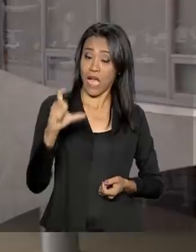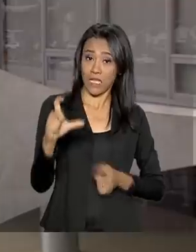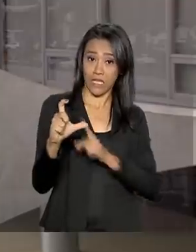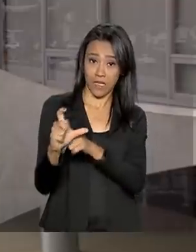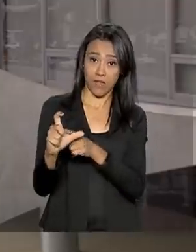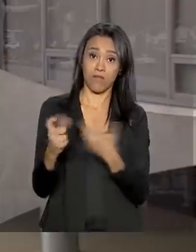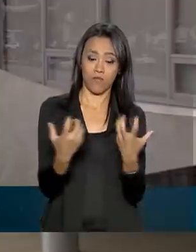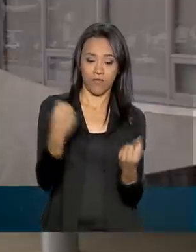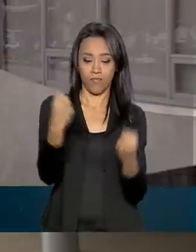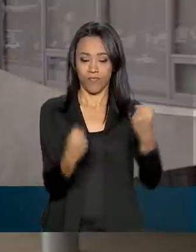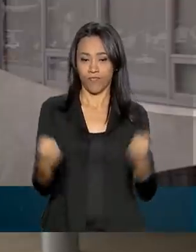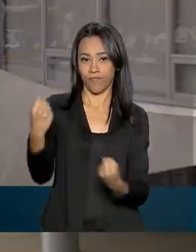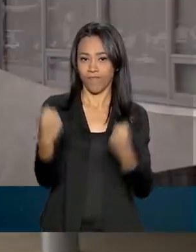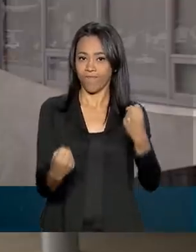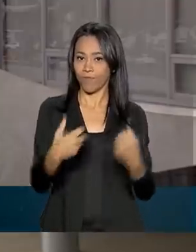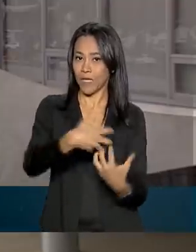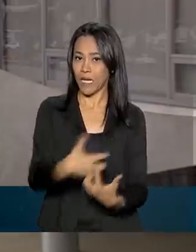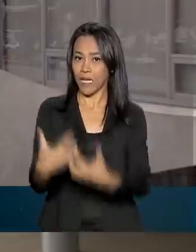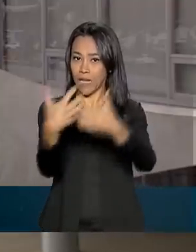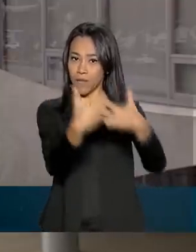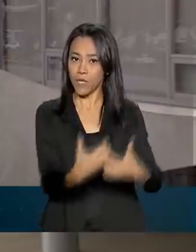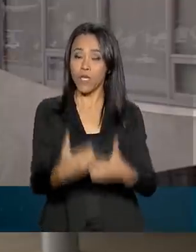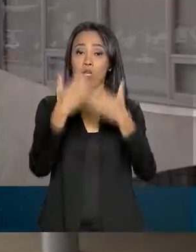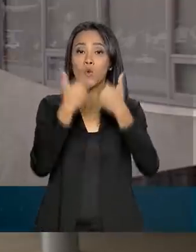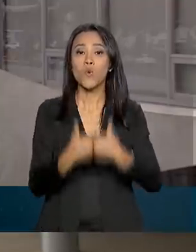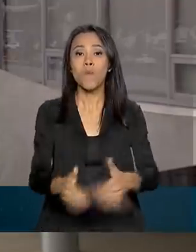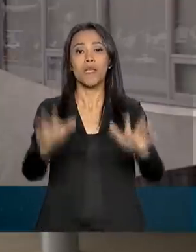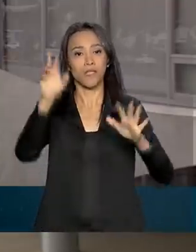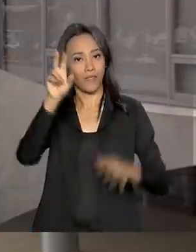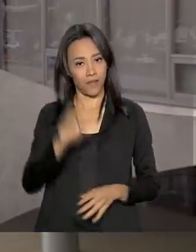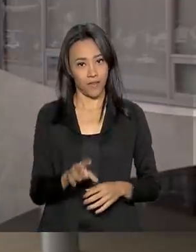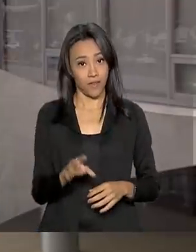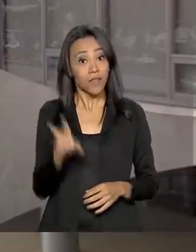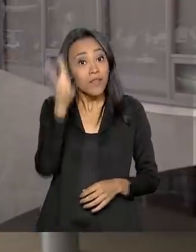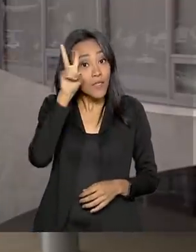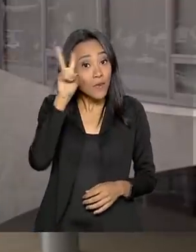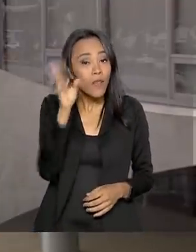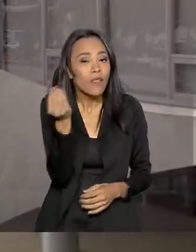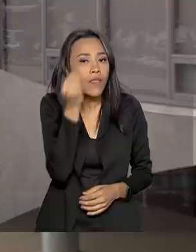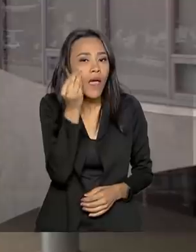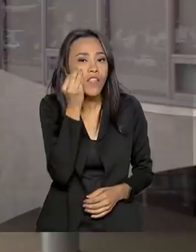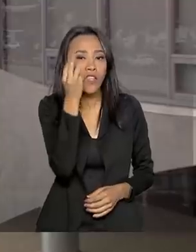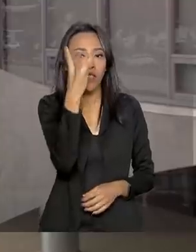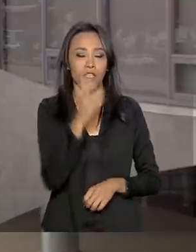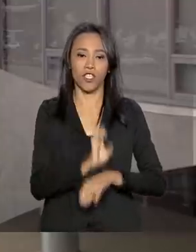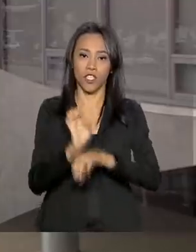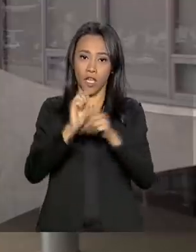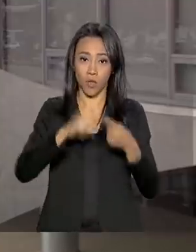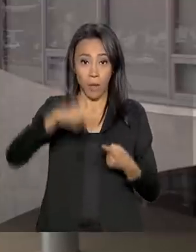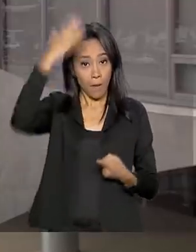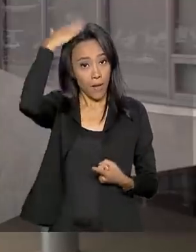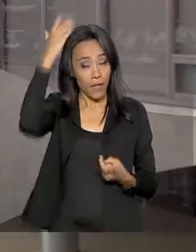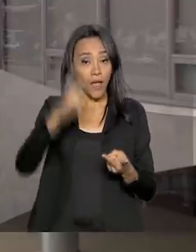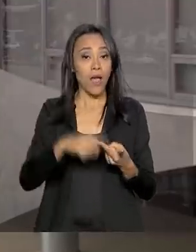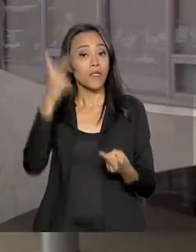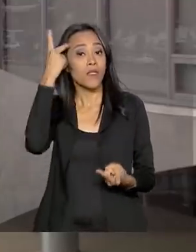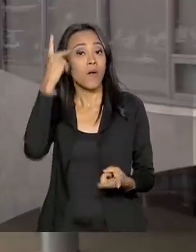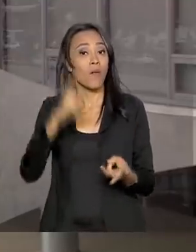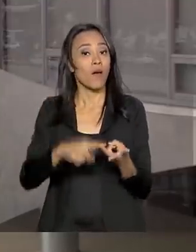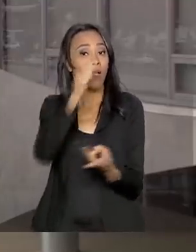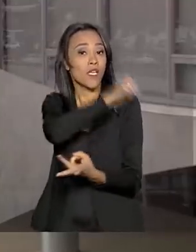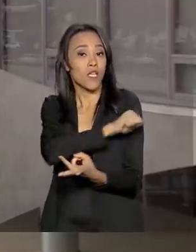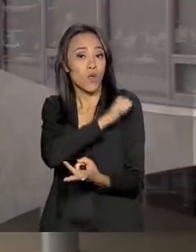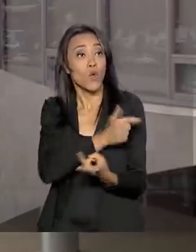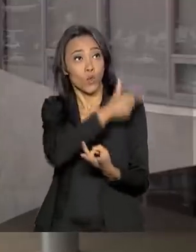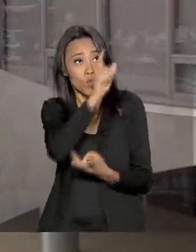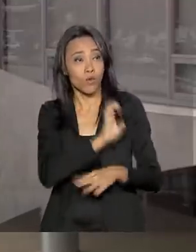a funcionar na próxima segunda-feira em caráter de teste. em três estados, Paraná, São Paulo e Rio de Janeiro. Nos